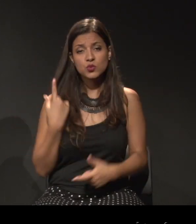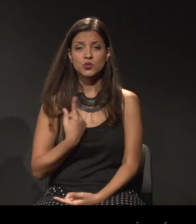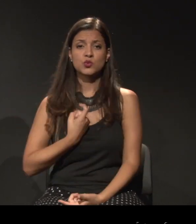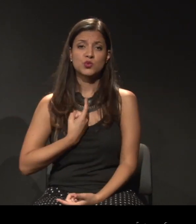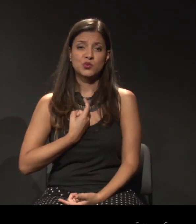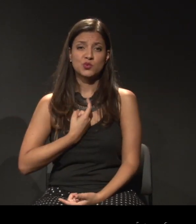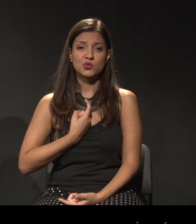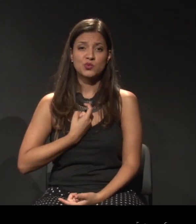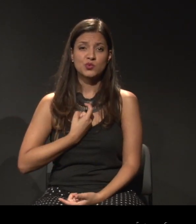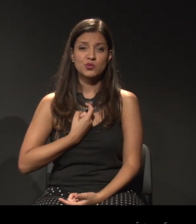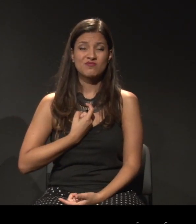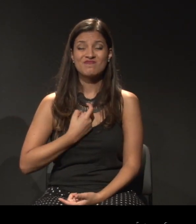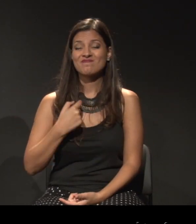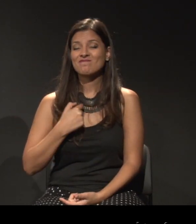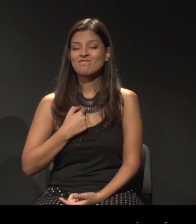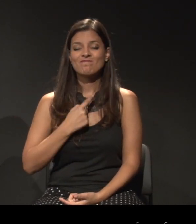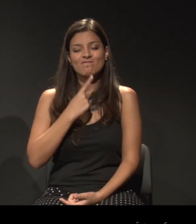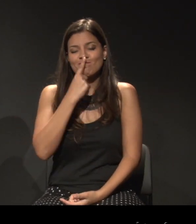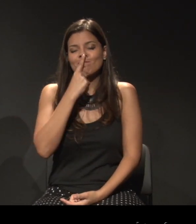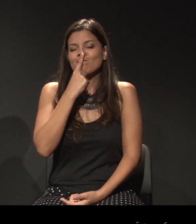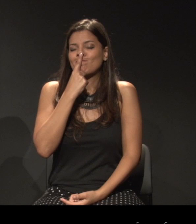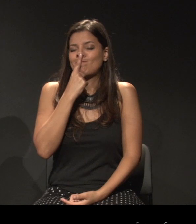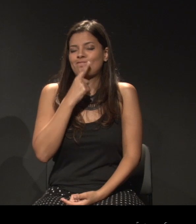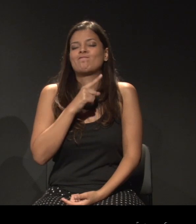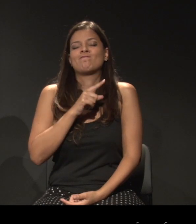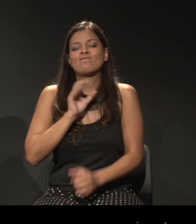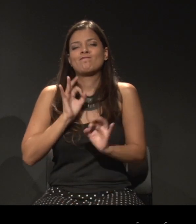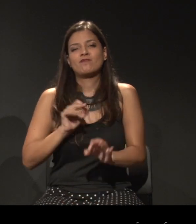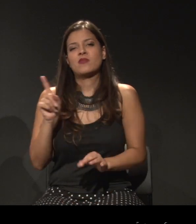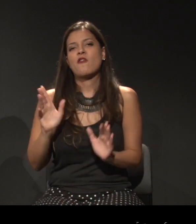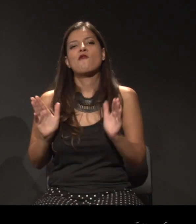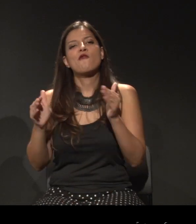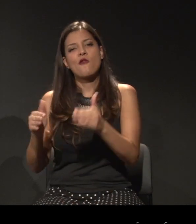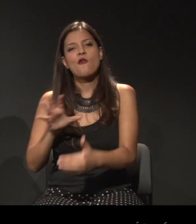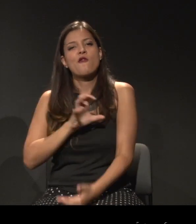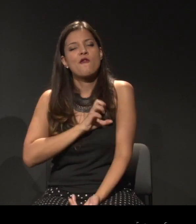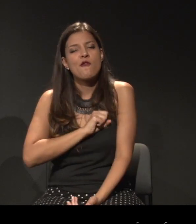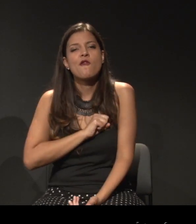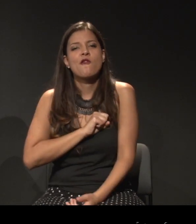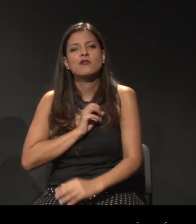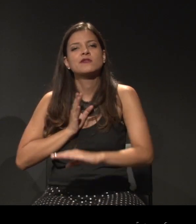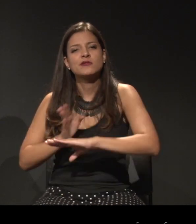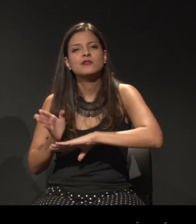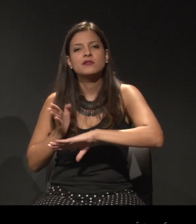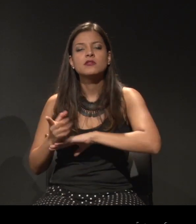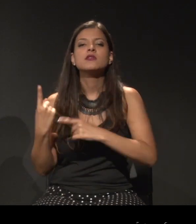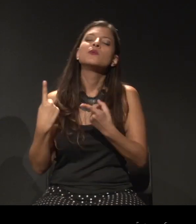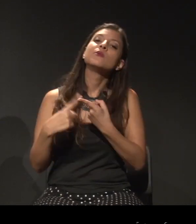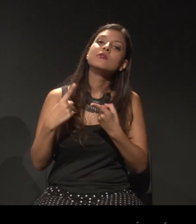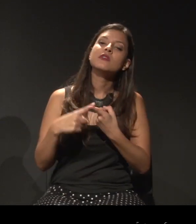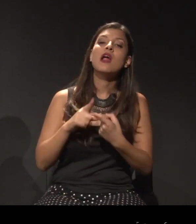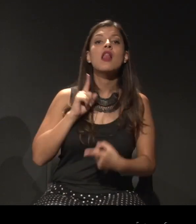particularmente, tenho um carinho enorme, gosto muito de estar nesse fórum, gosto muito de participar, porque é um lugar onde eu posso me realimentar